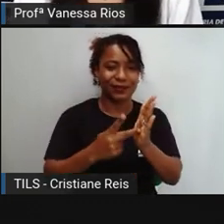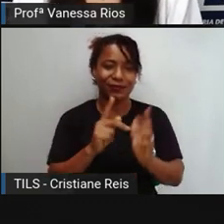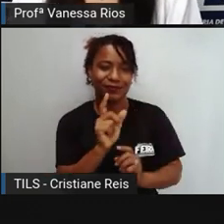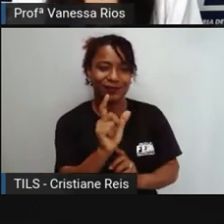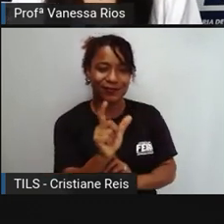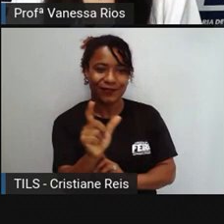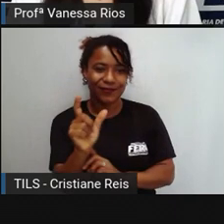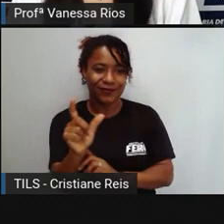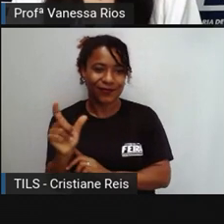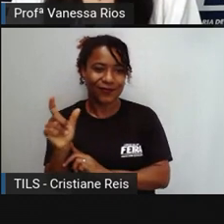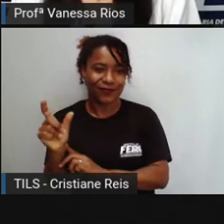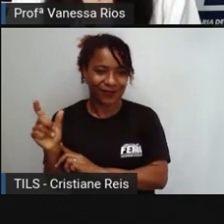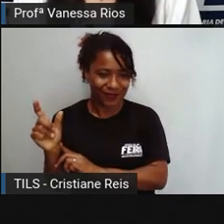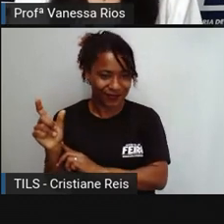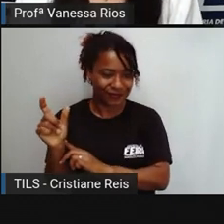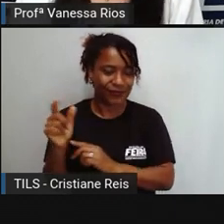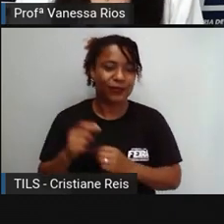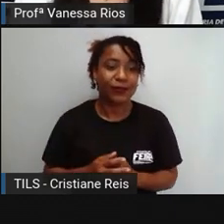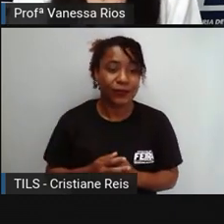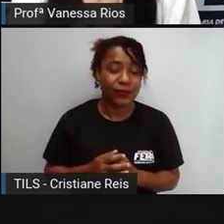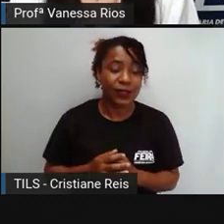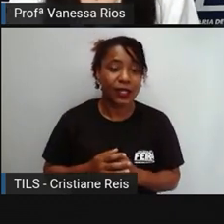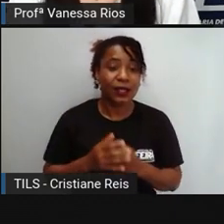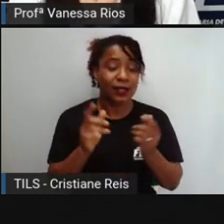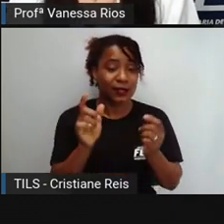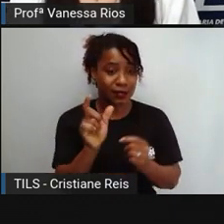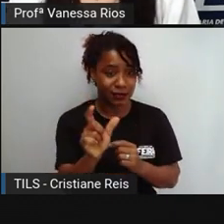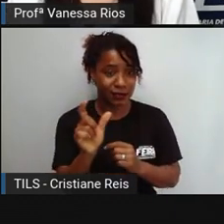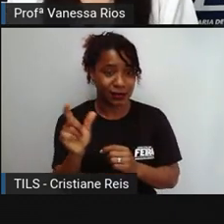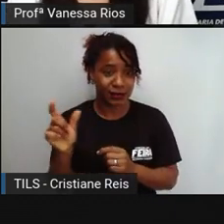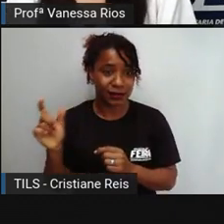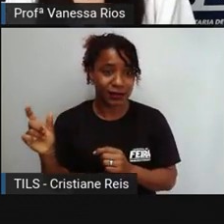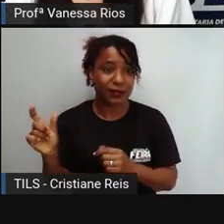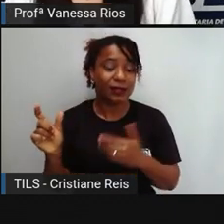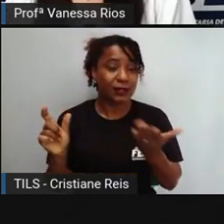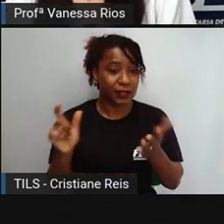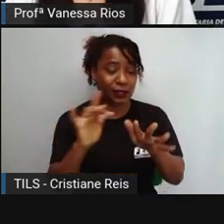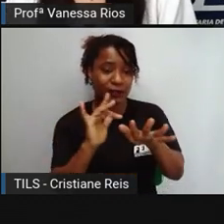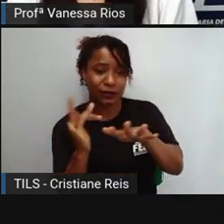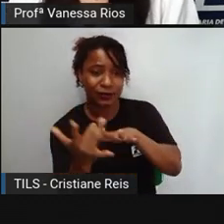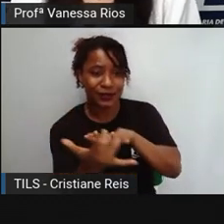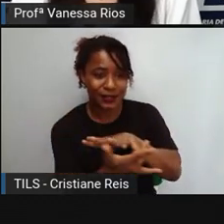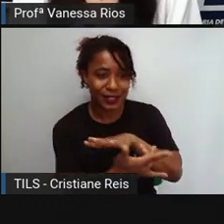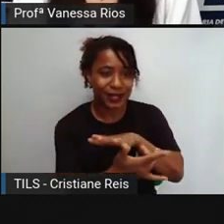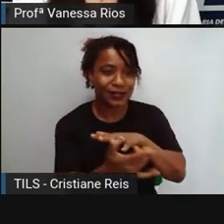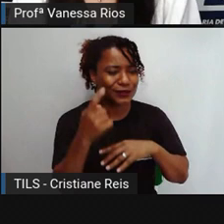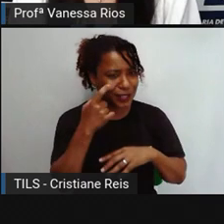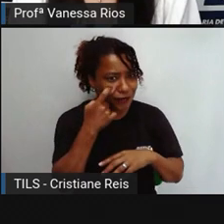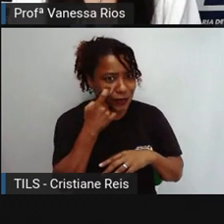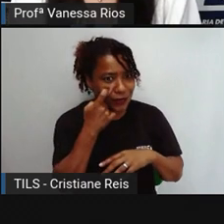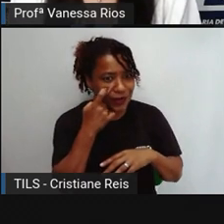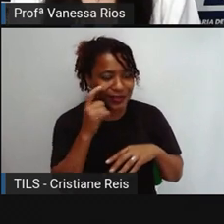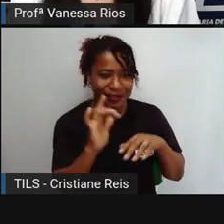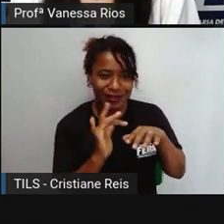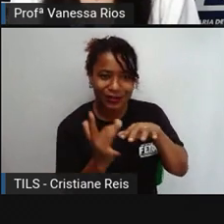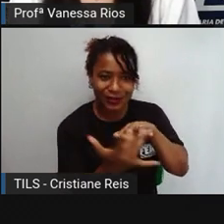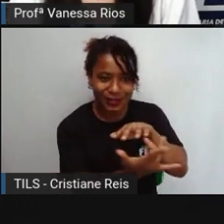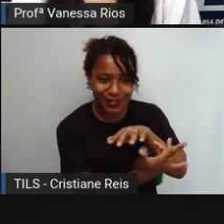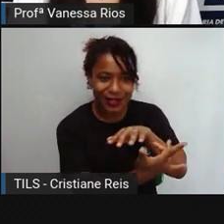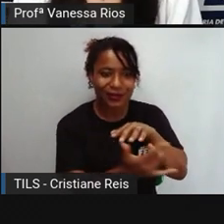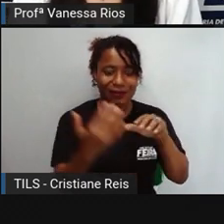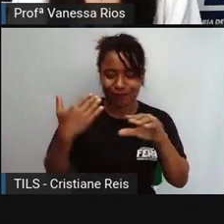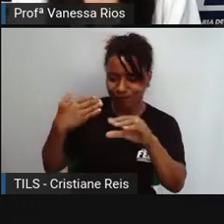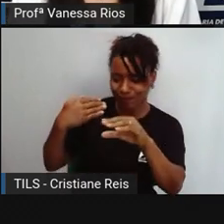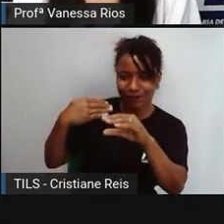Esses termos aí, inclusive, são utilizados dentro das próprias redes sociais. Não sei se vocês já ouviram aí, quando a gente manda